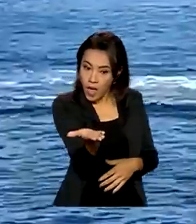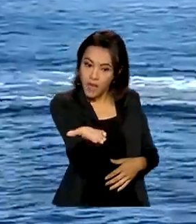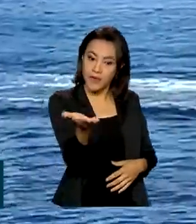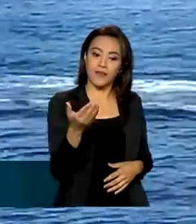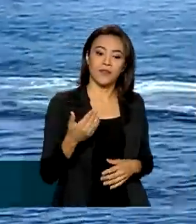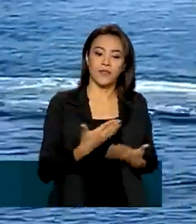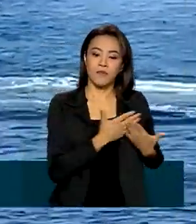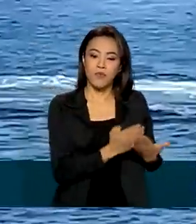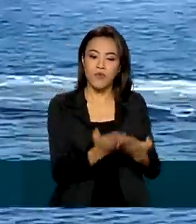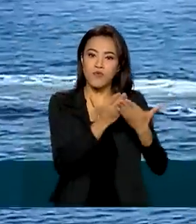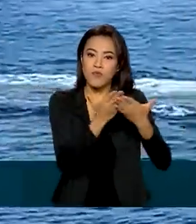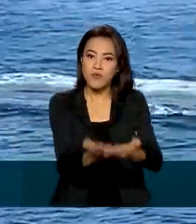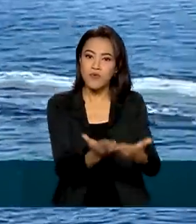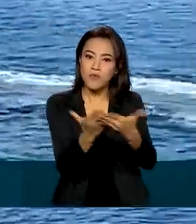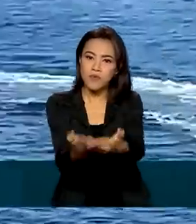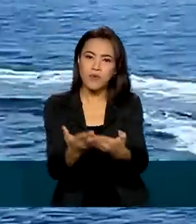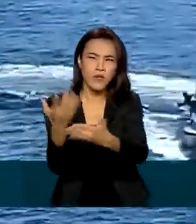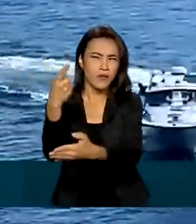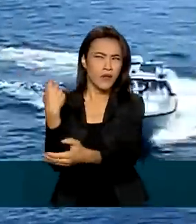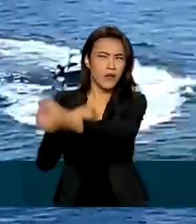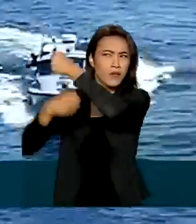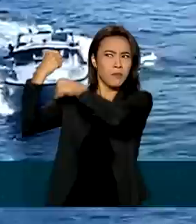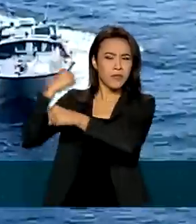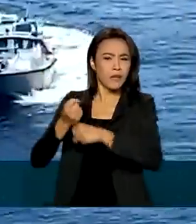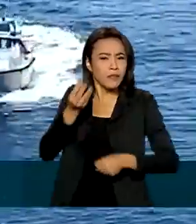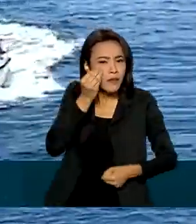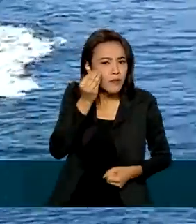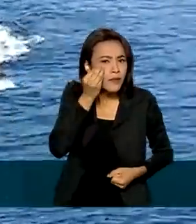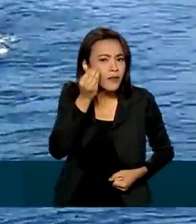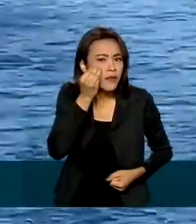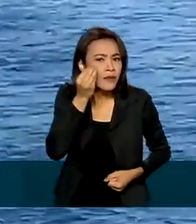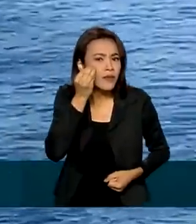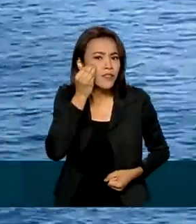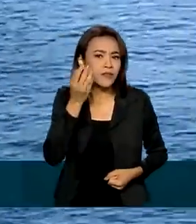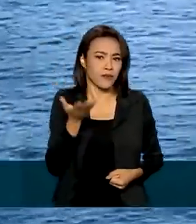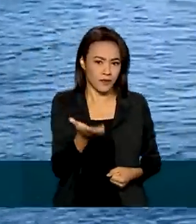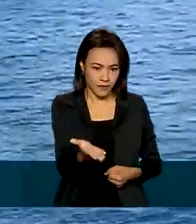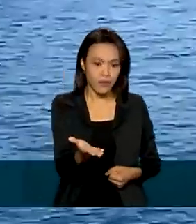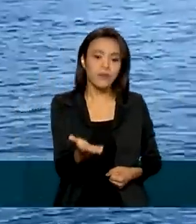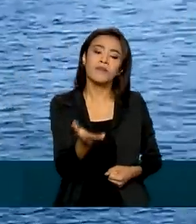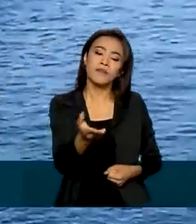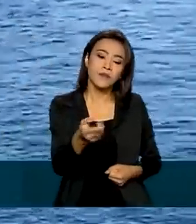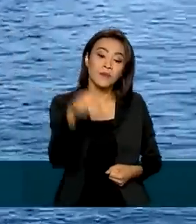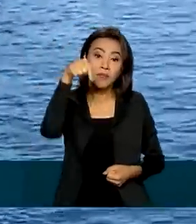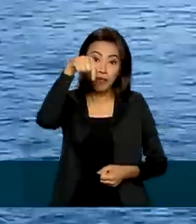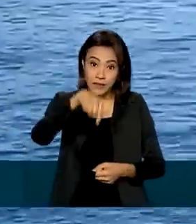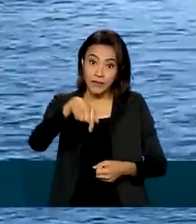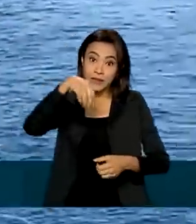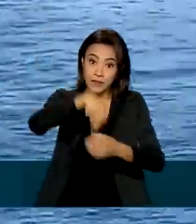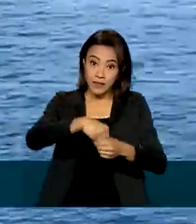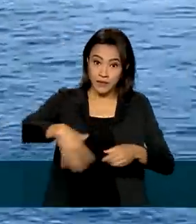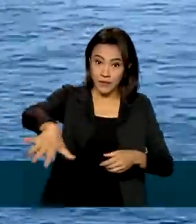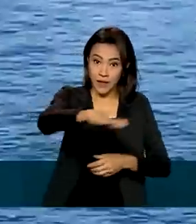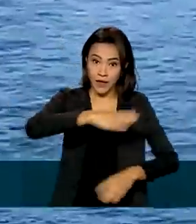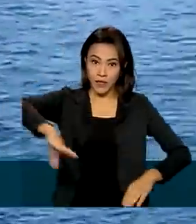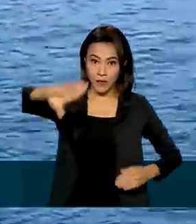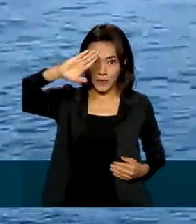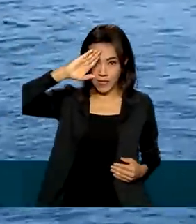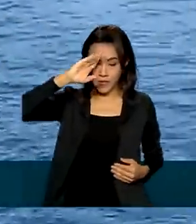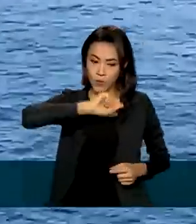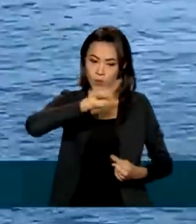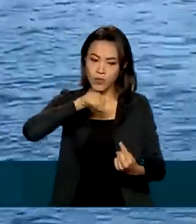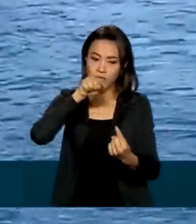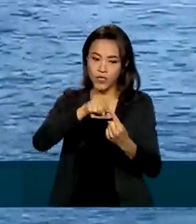tripulado, que desde o ano passado vem sendo testado no Centro de Análise de Sistemas Navais. A meta é aumentar a